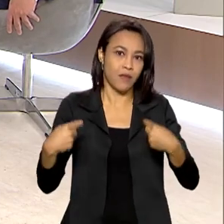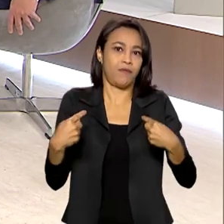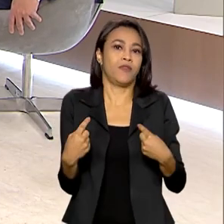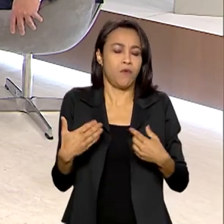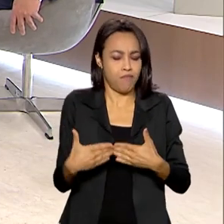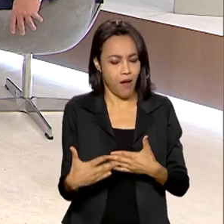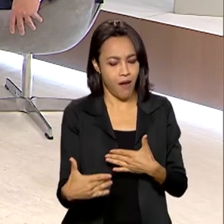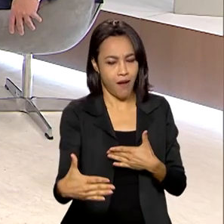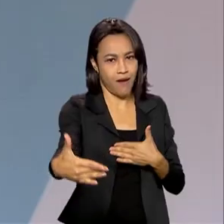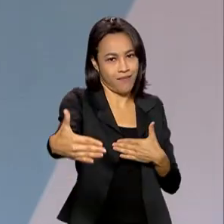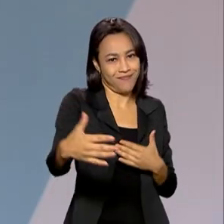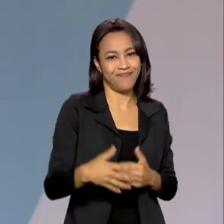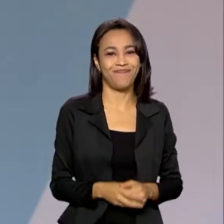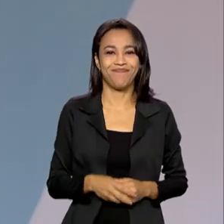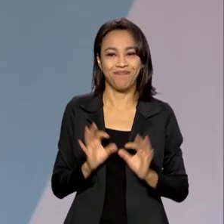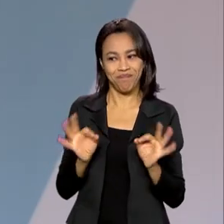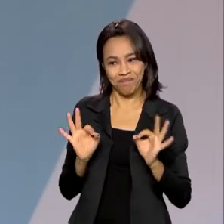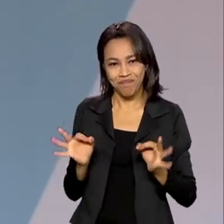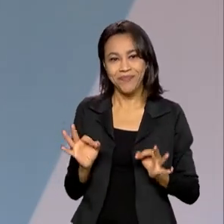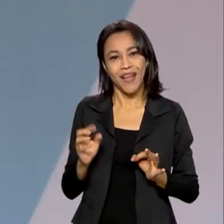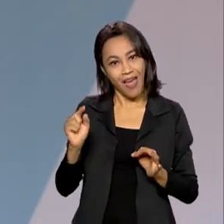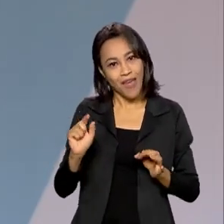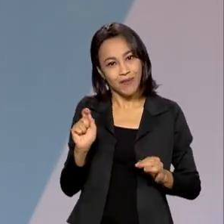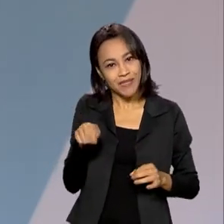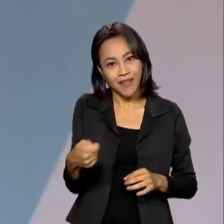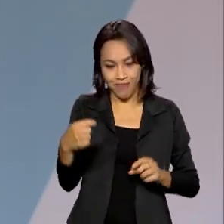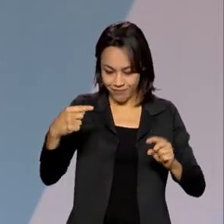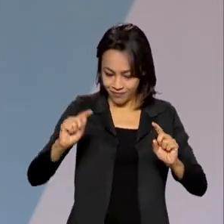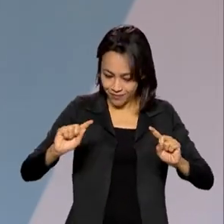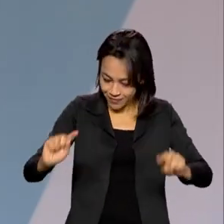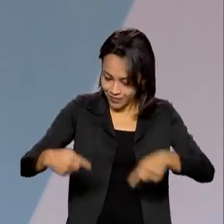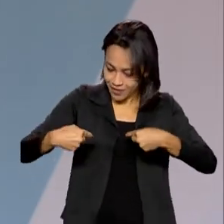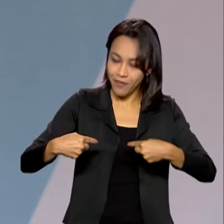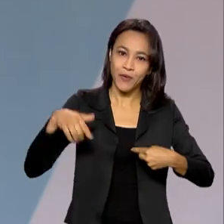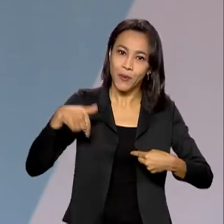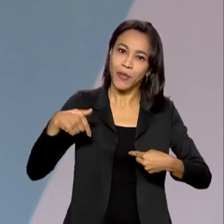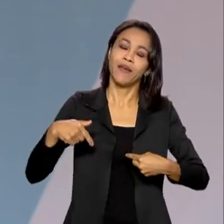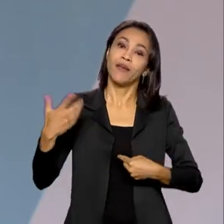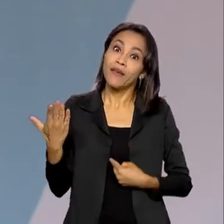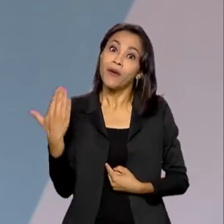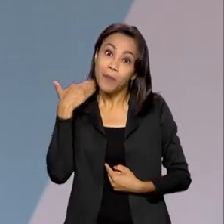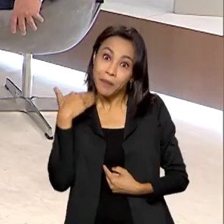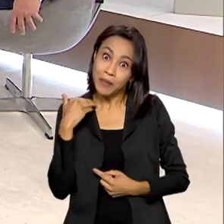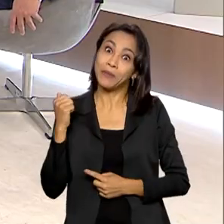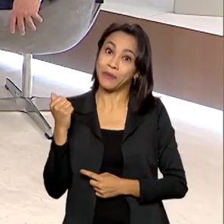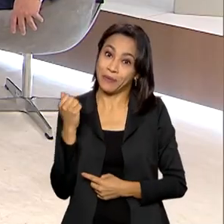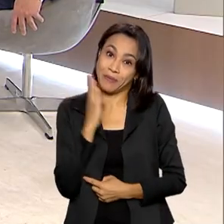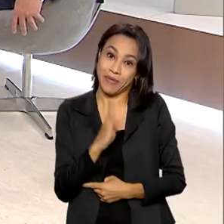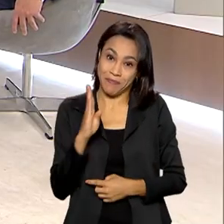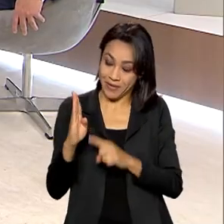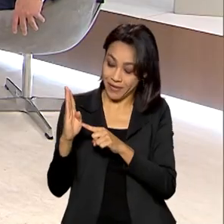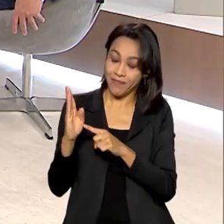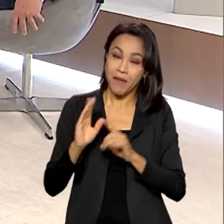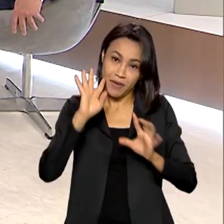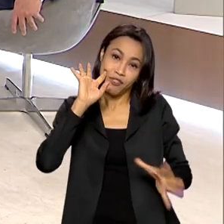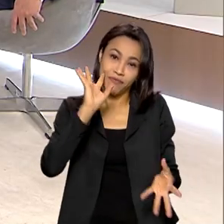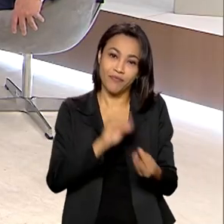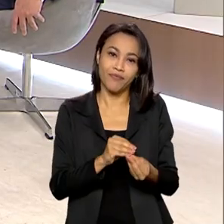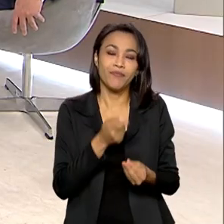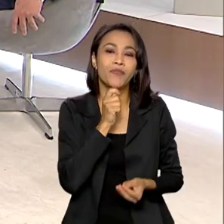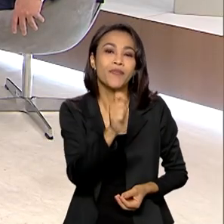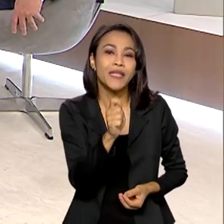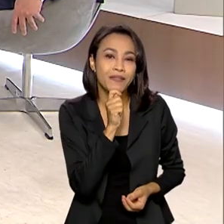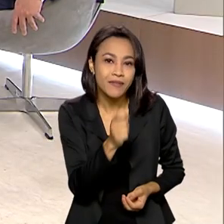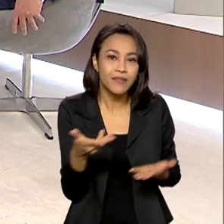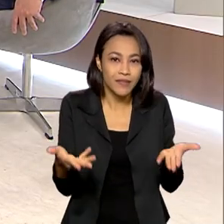ao longo dos próximos anos. Com certeza. Desafio é a palavra para a gente falar de uma instituição secular, que é o Banco do Brasil. Então, para encerrar, presidente, o nosso